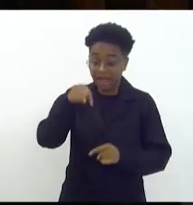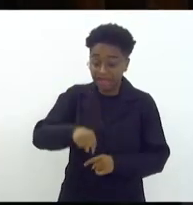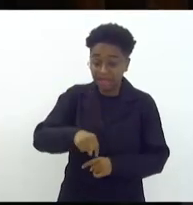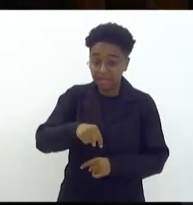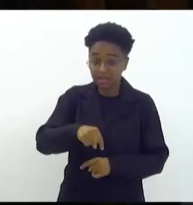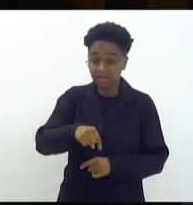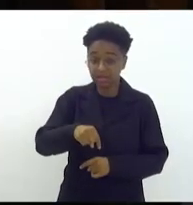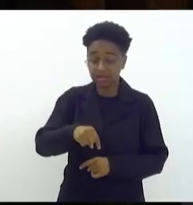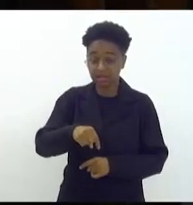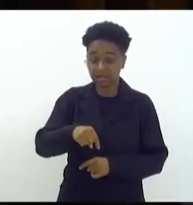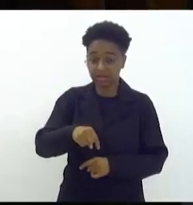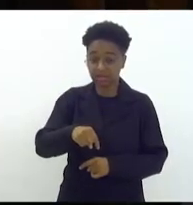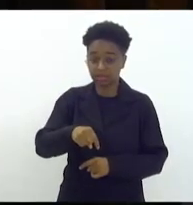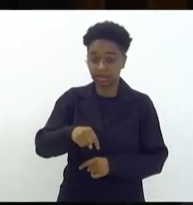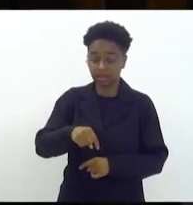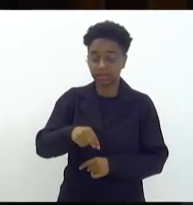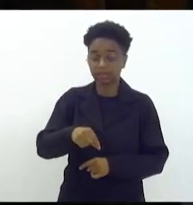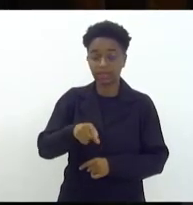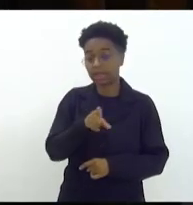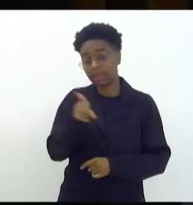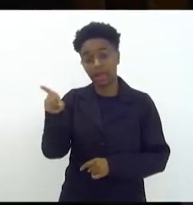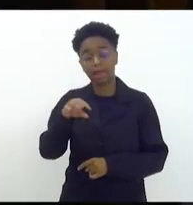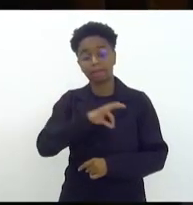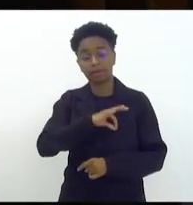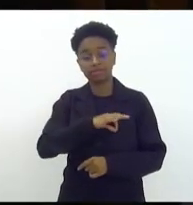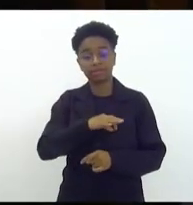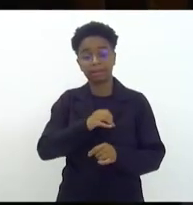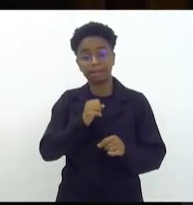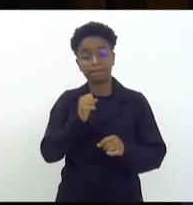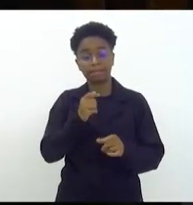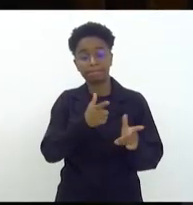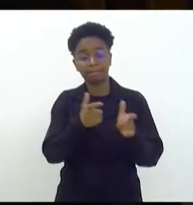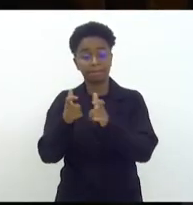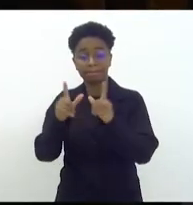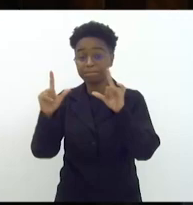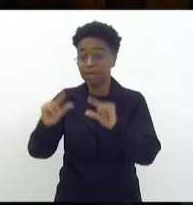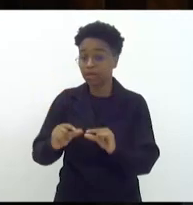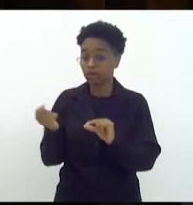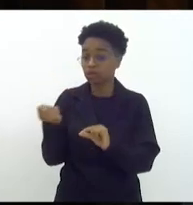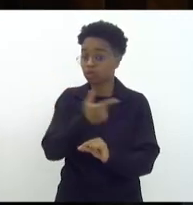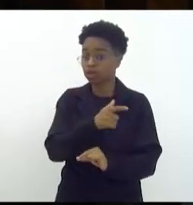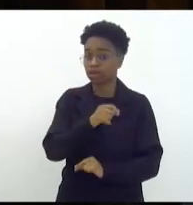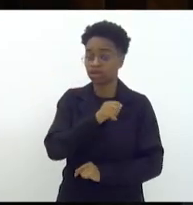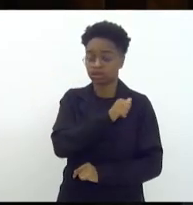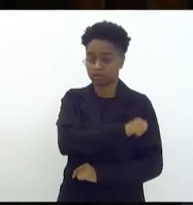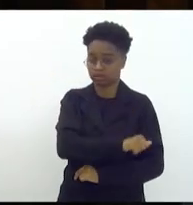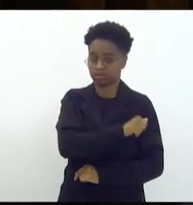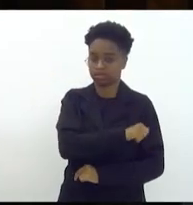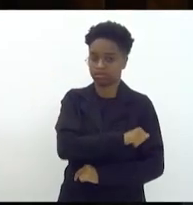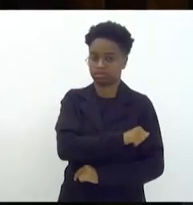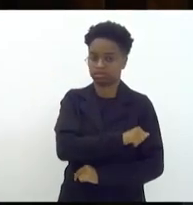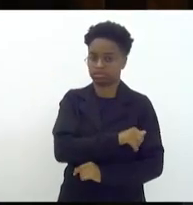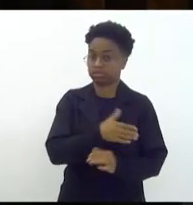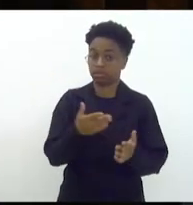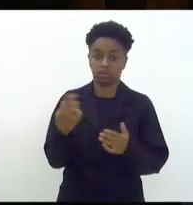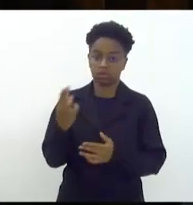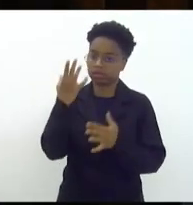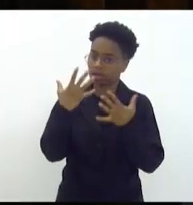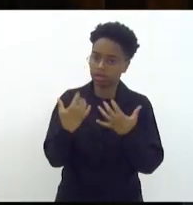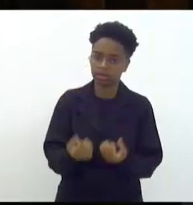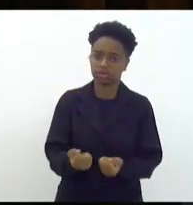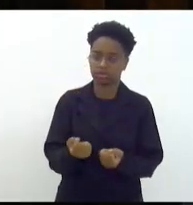a polícia mata menos do que só a polícia do Rio de Janeiro isso é inaceitável isso é a morte